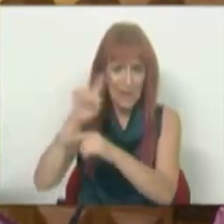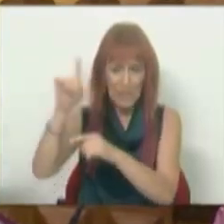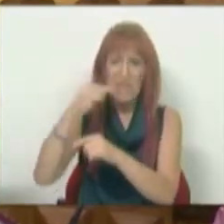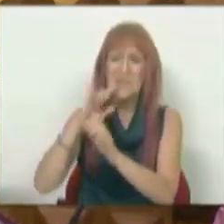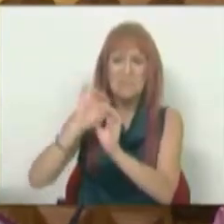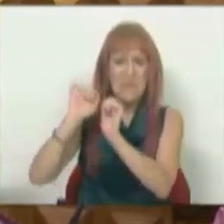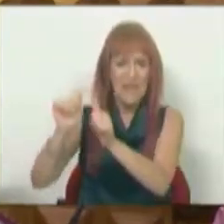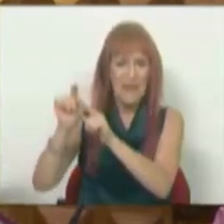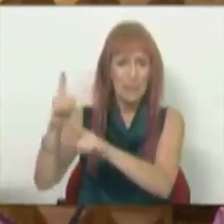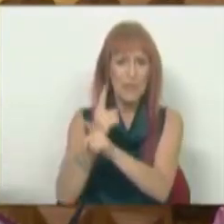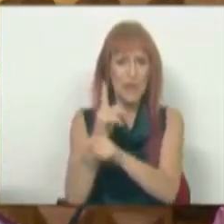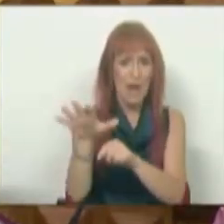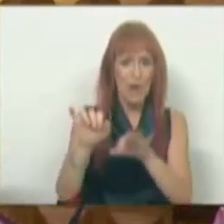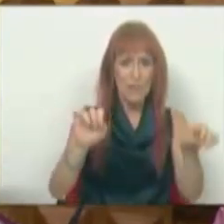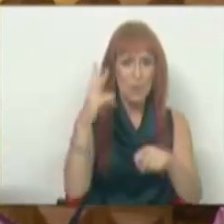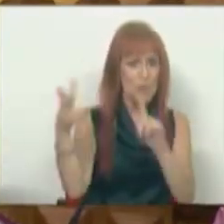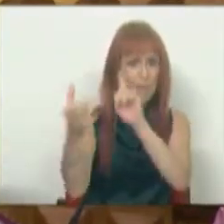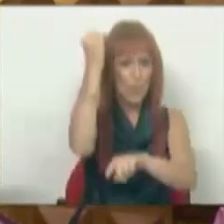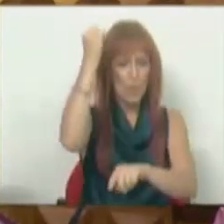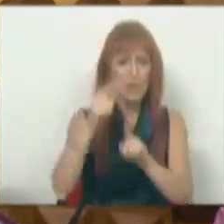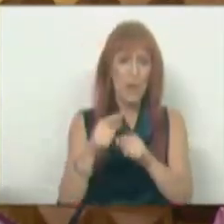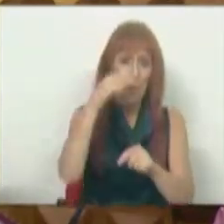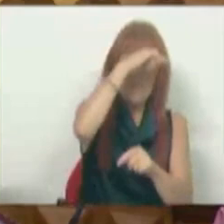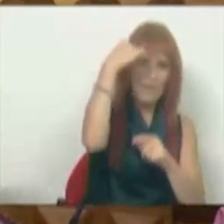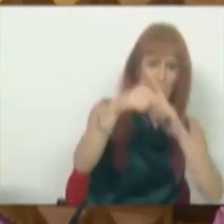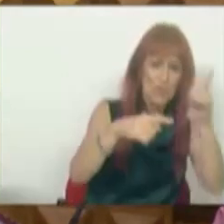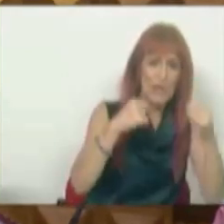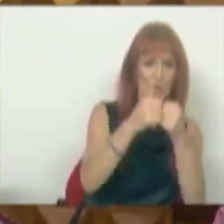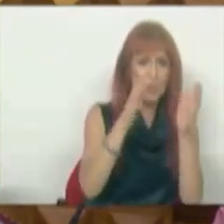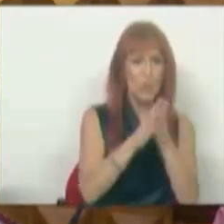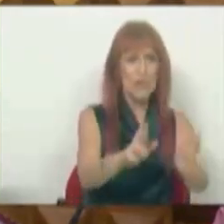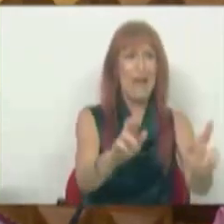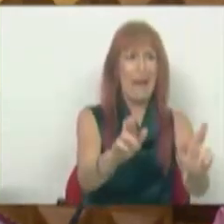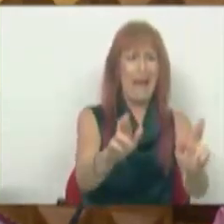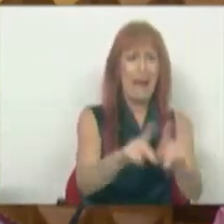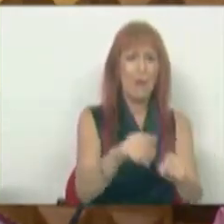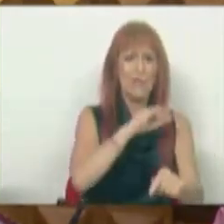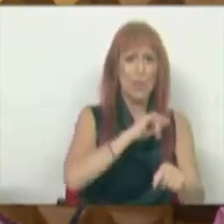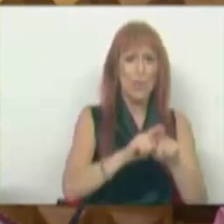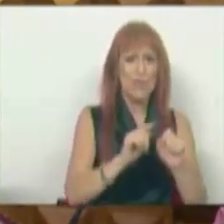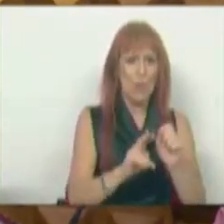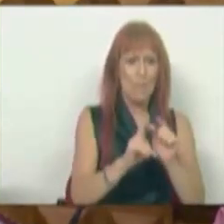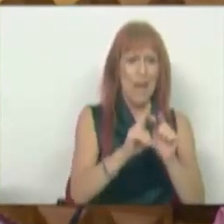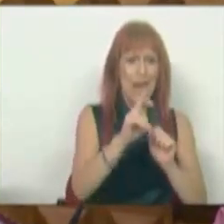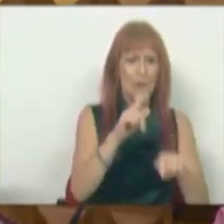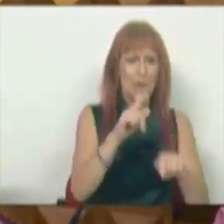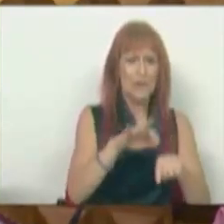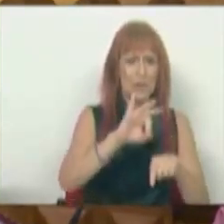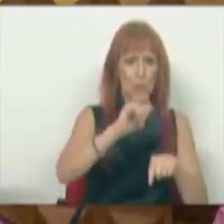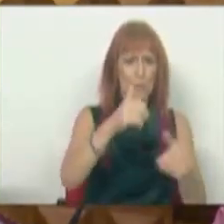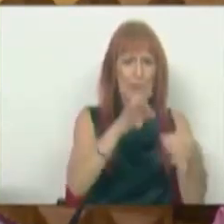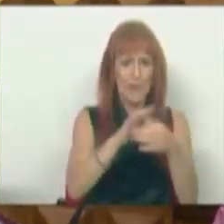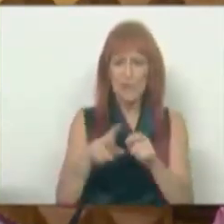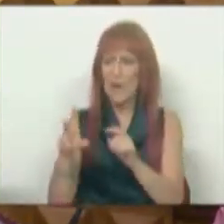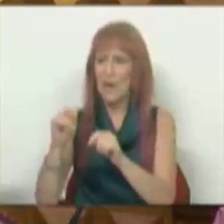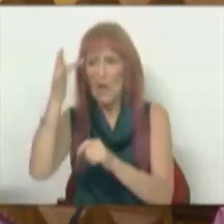certa, porque há duas maneiras de chegar lá. A maneira difícil, que é a que todos desejamos, que é os salários de facto aumentarem no PIB, e a